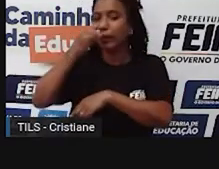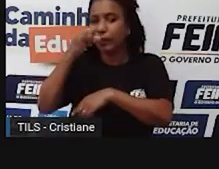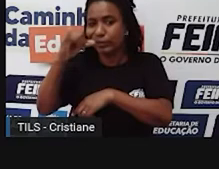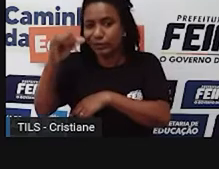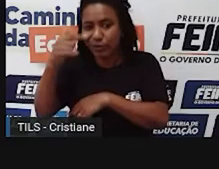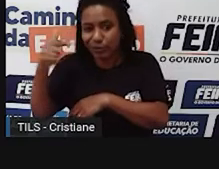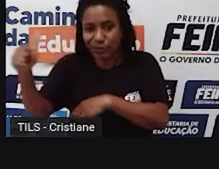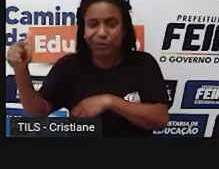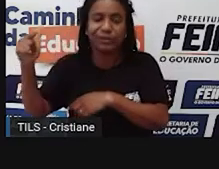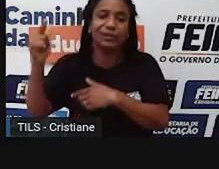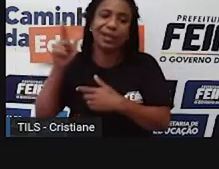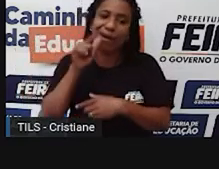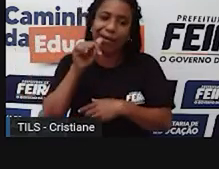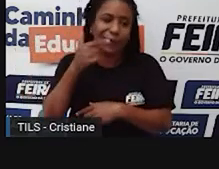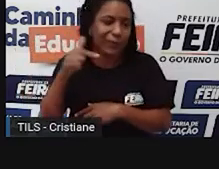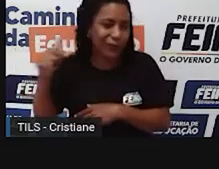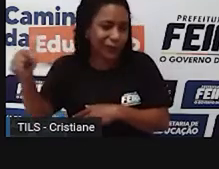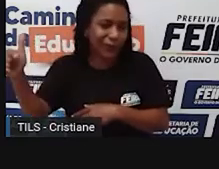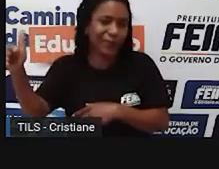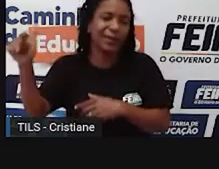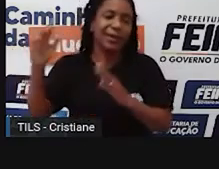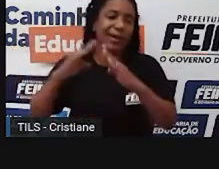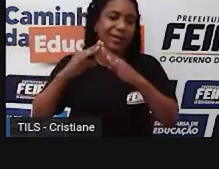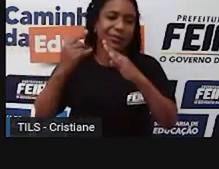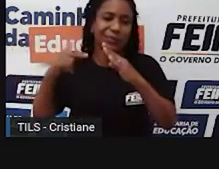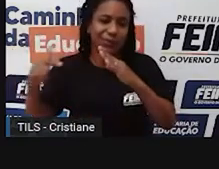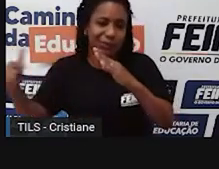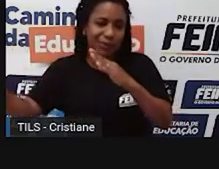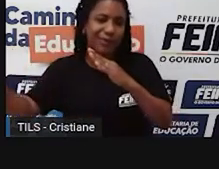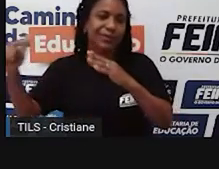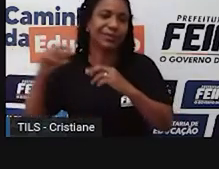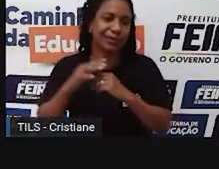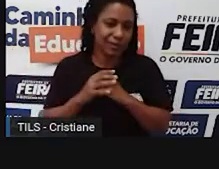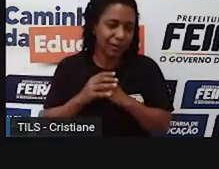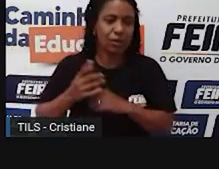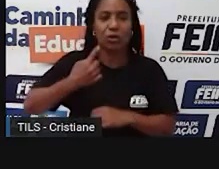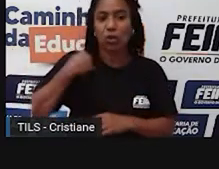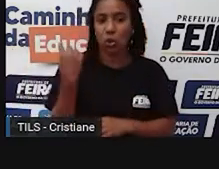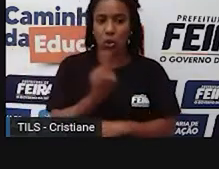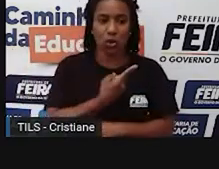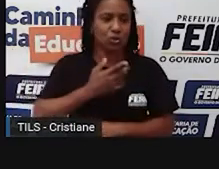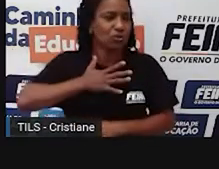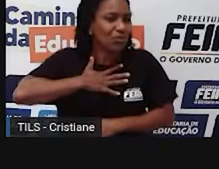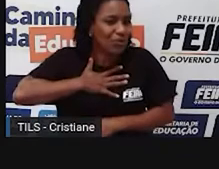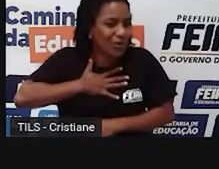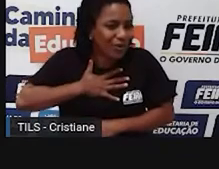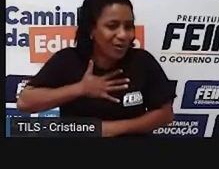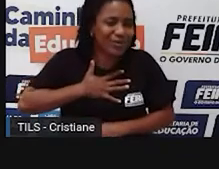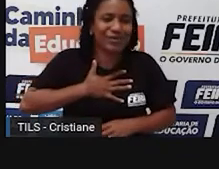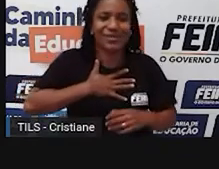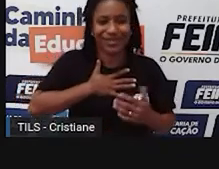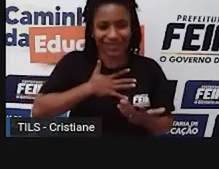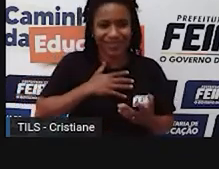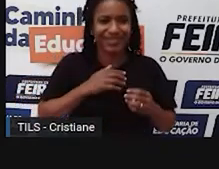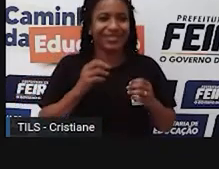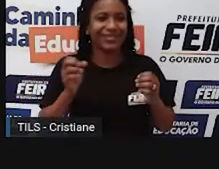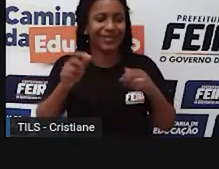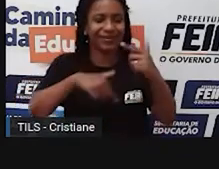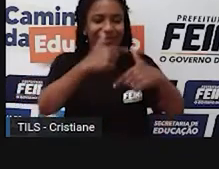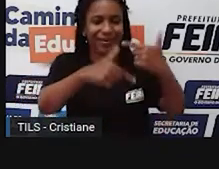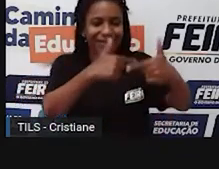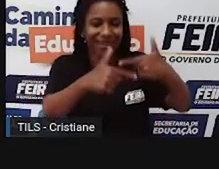local para morar, sem nada. Todo mundo gosta das coisas, do conforto, né? Dessas coisas que o trabalho de hoje oferece para a gente.